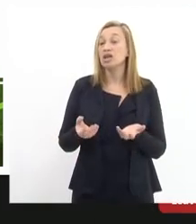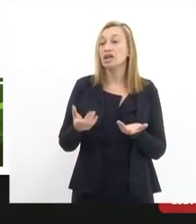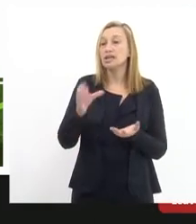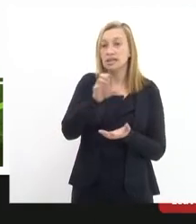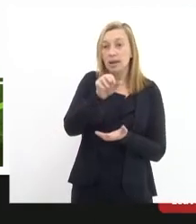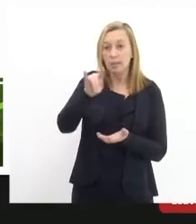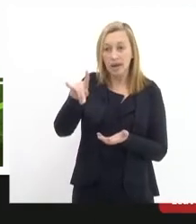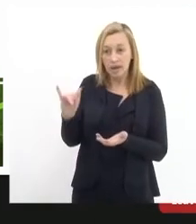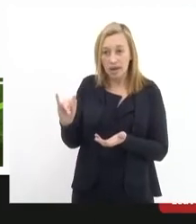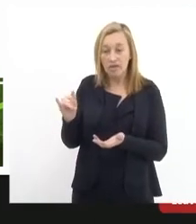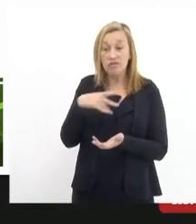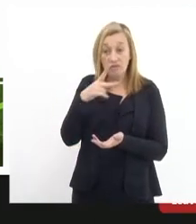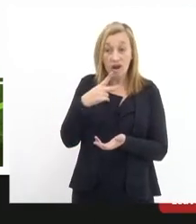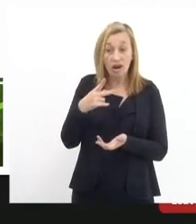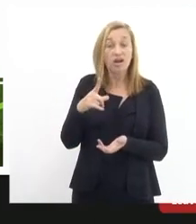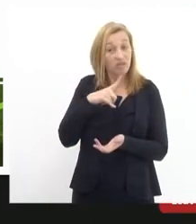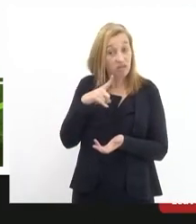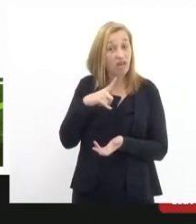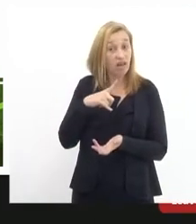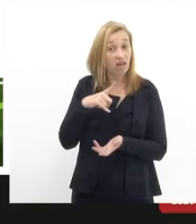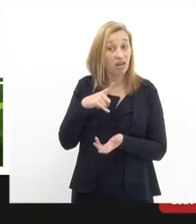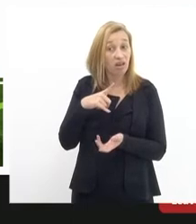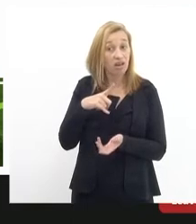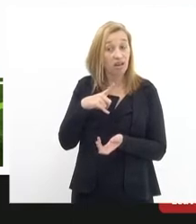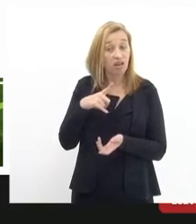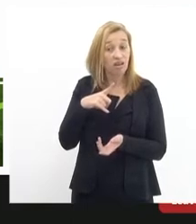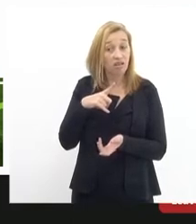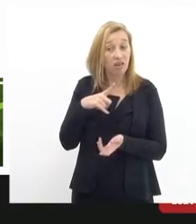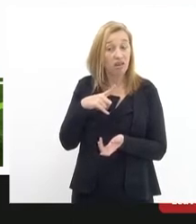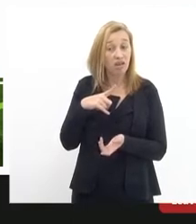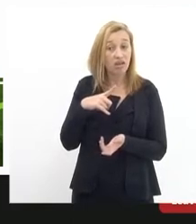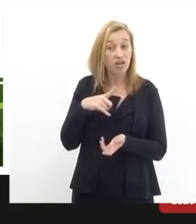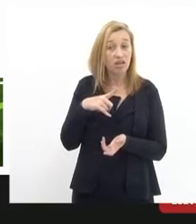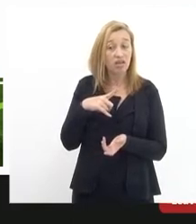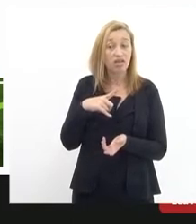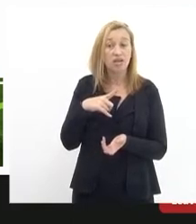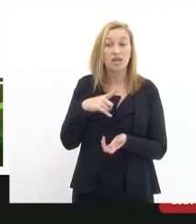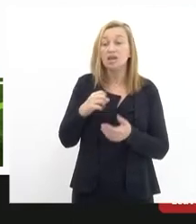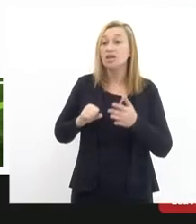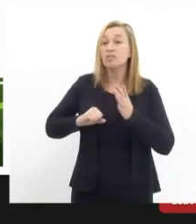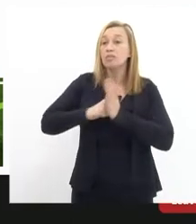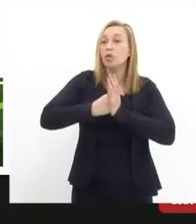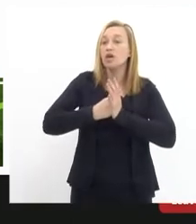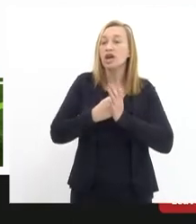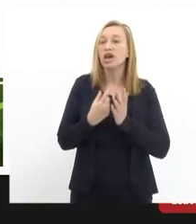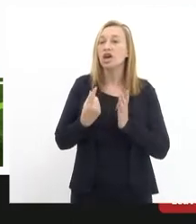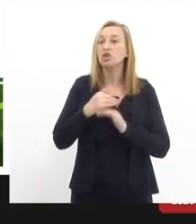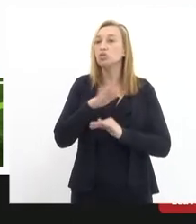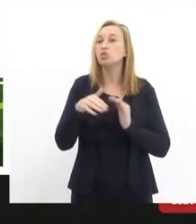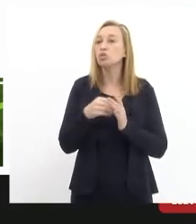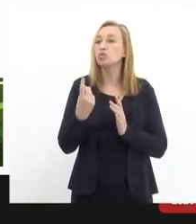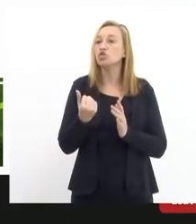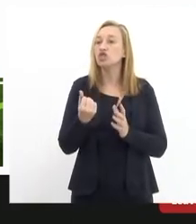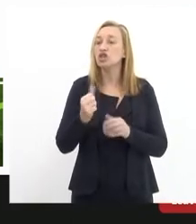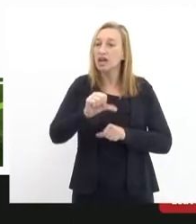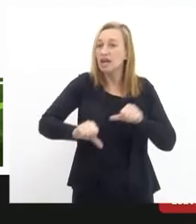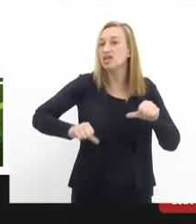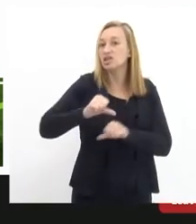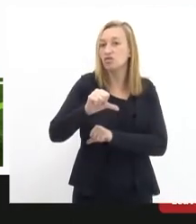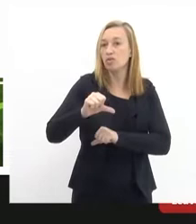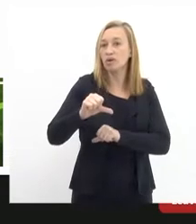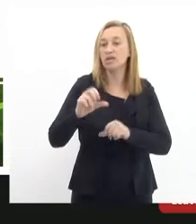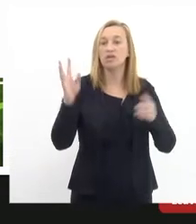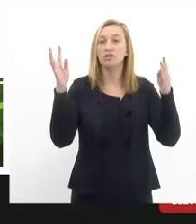que existe essa tendência, que é a tendência que bloqueia tudo, que é a transformação e a atração